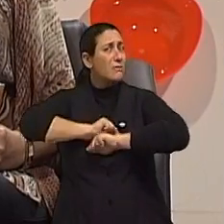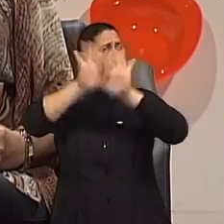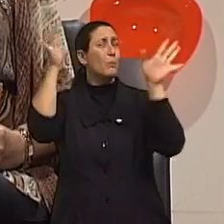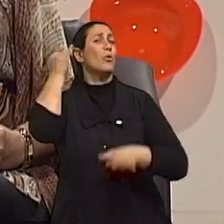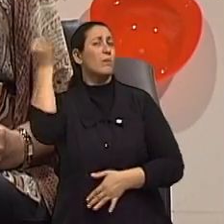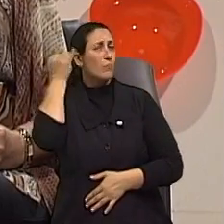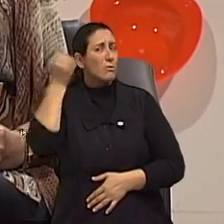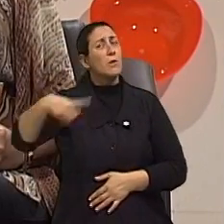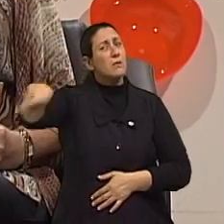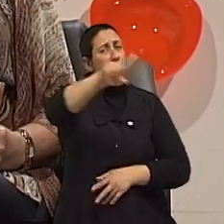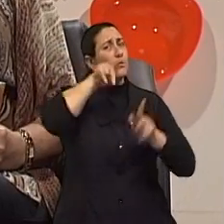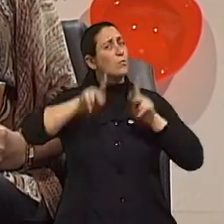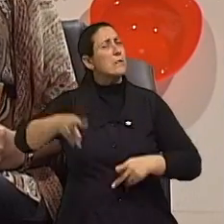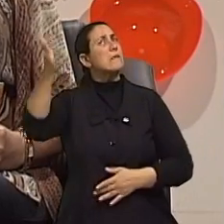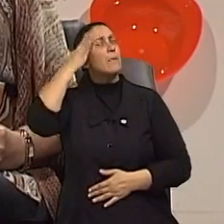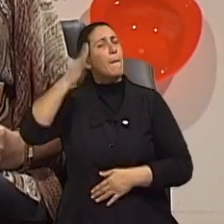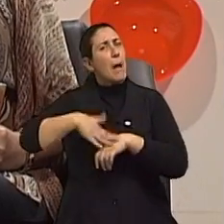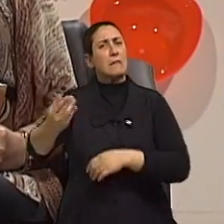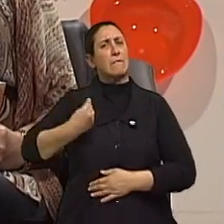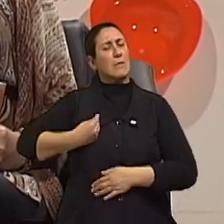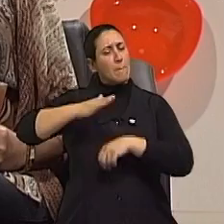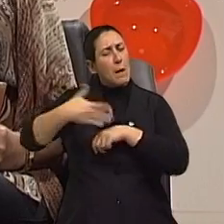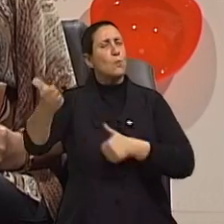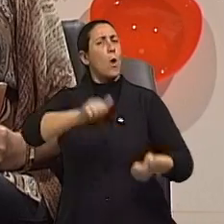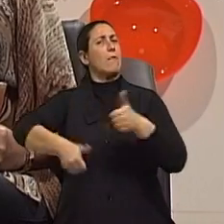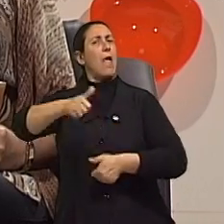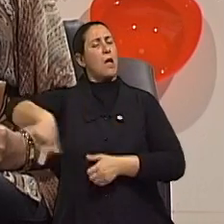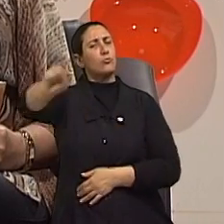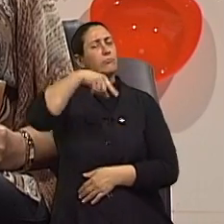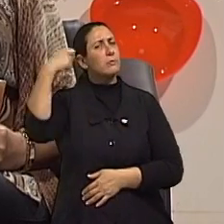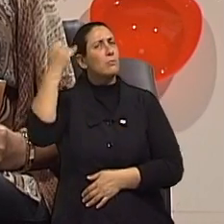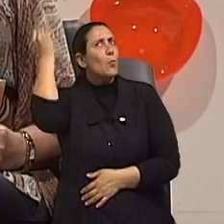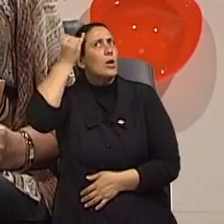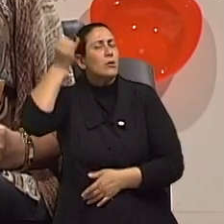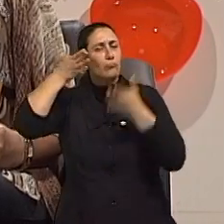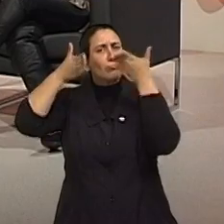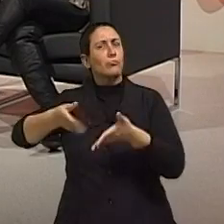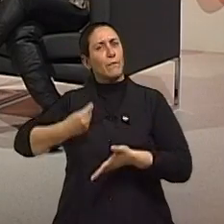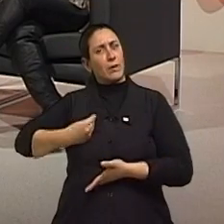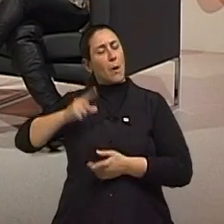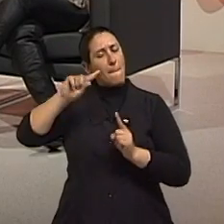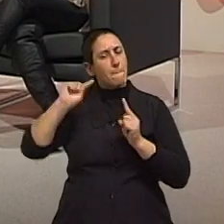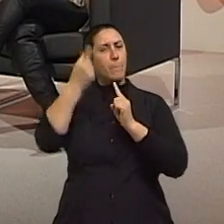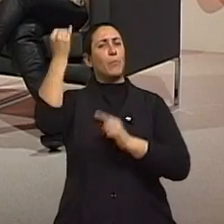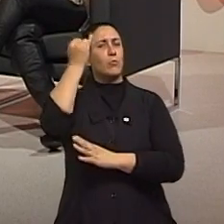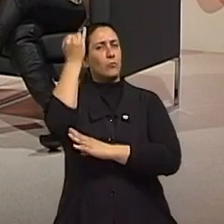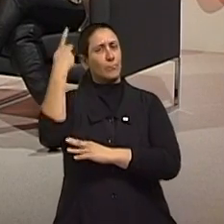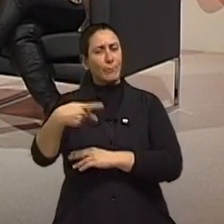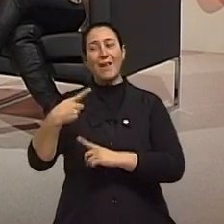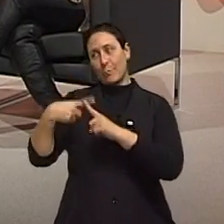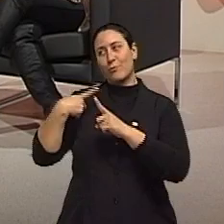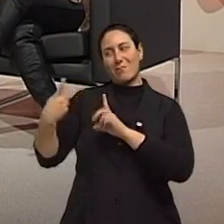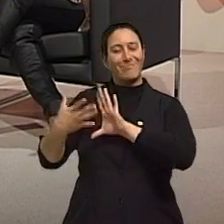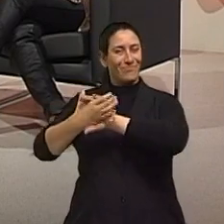importantíssimos para que as pessoas tenham mais vida, com mais qualidade. Este é o nosso ponto do programa. Eu vou pegar a sua mão, porque